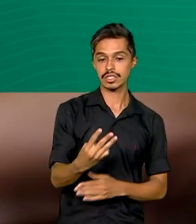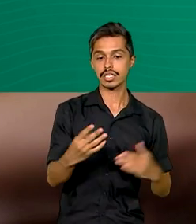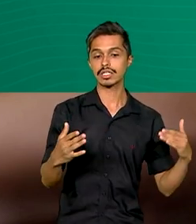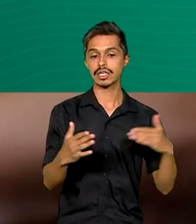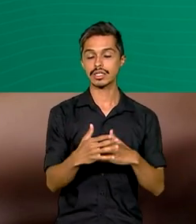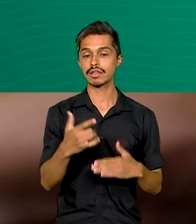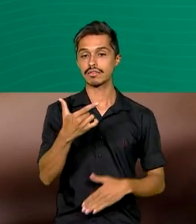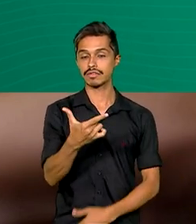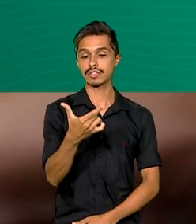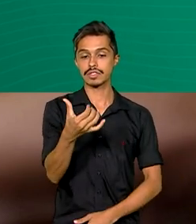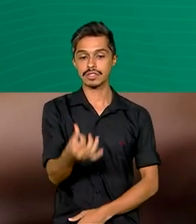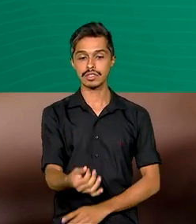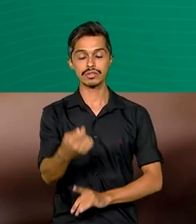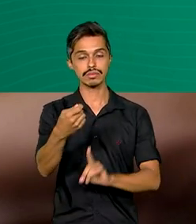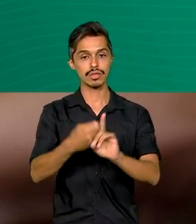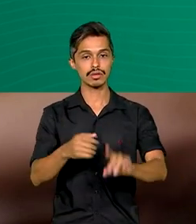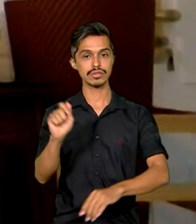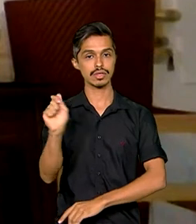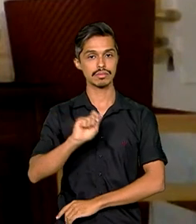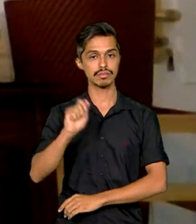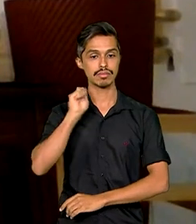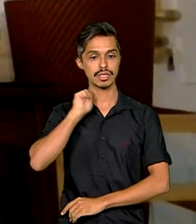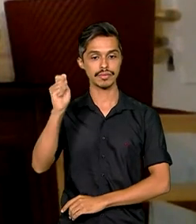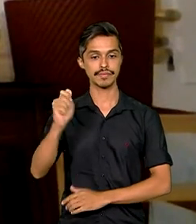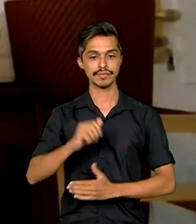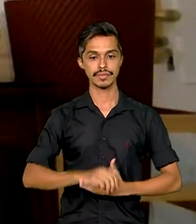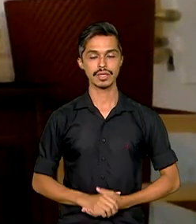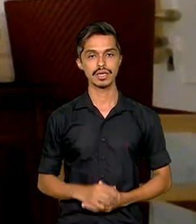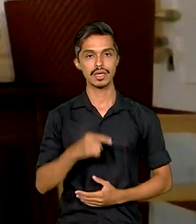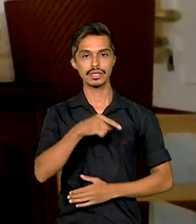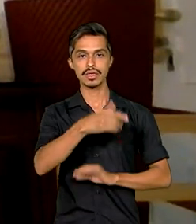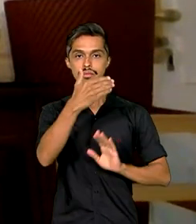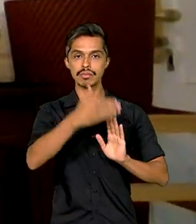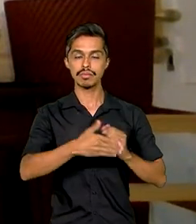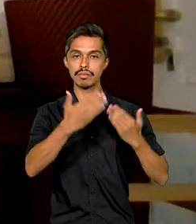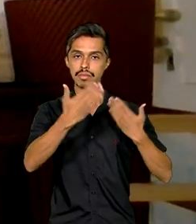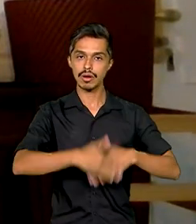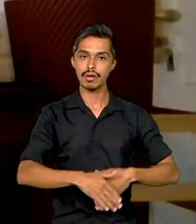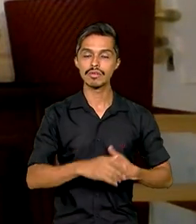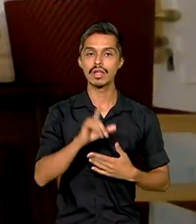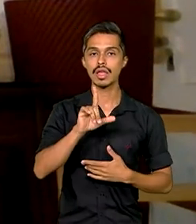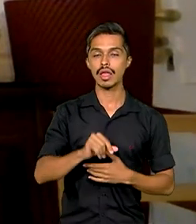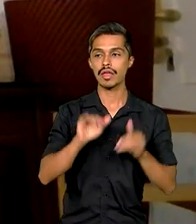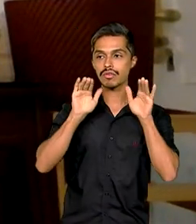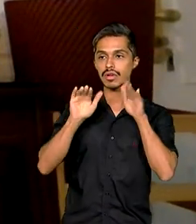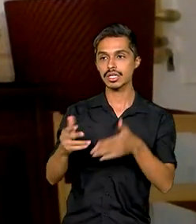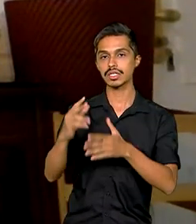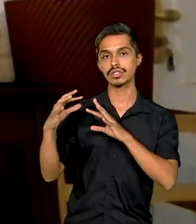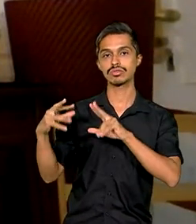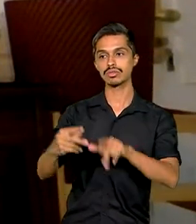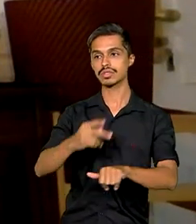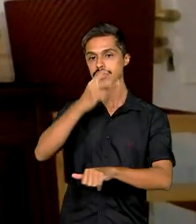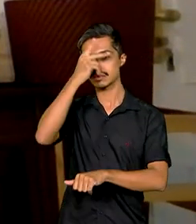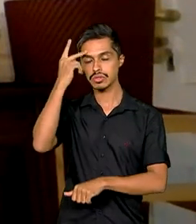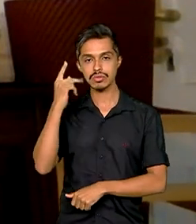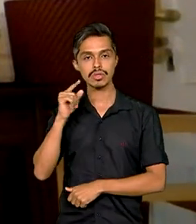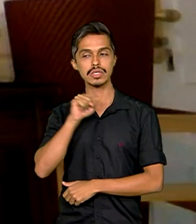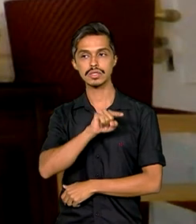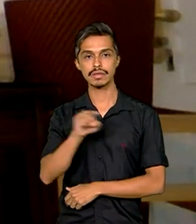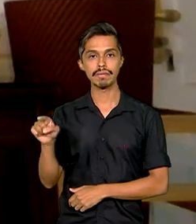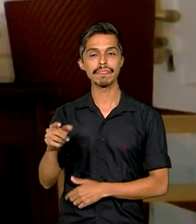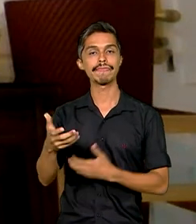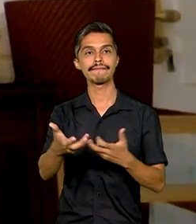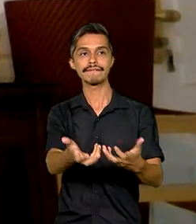23 e 26 de abril. E esse exame, ele é destinado a todas as pessoas, todas as pessoas